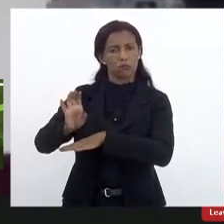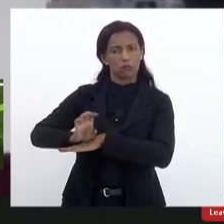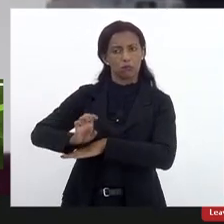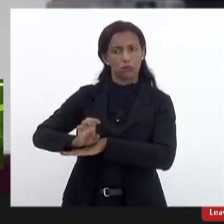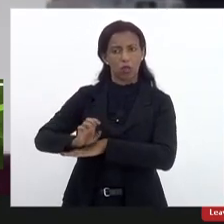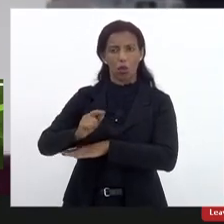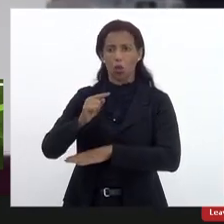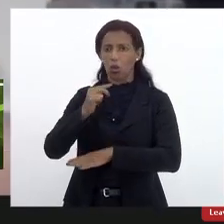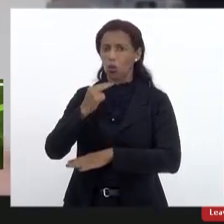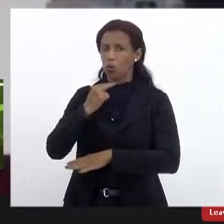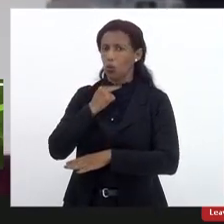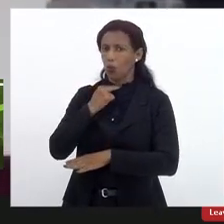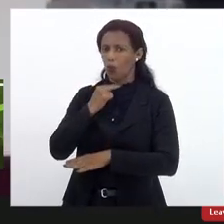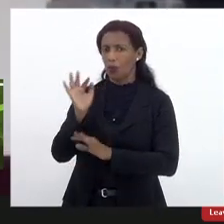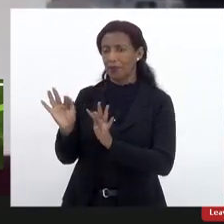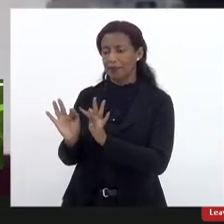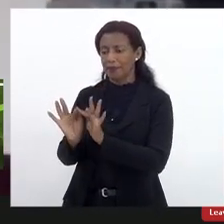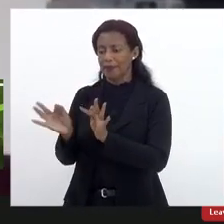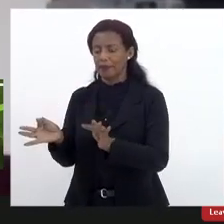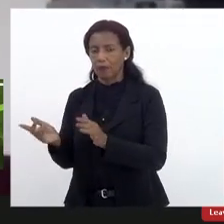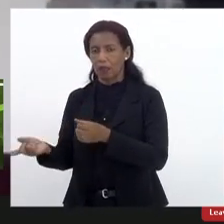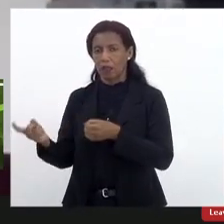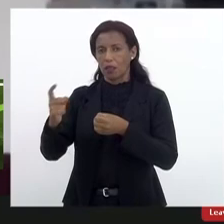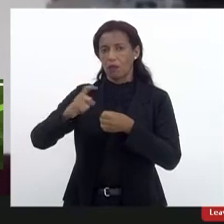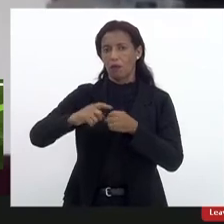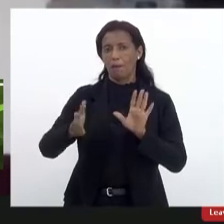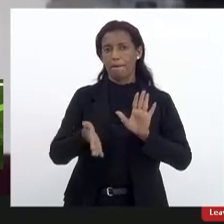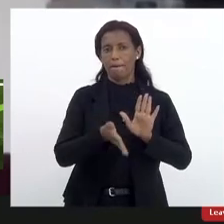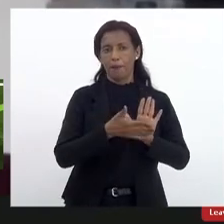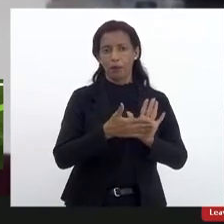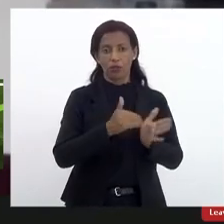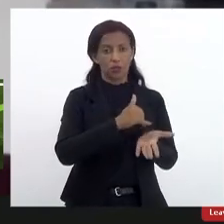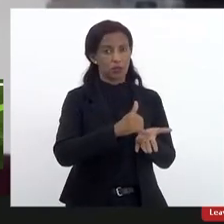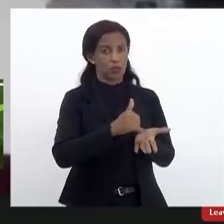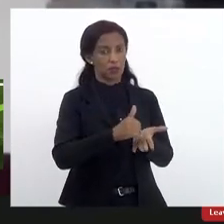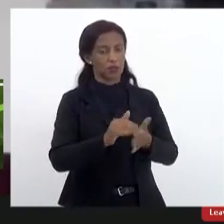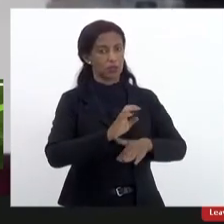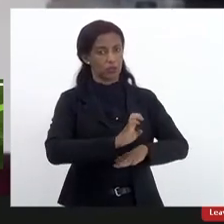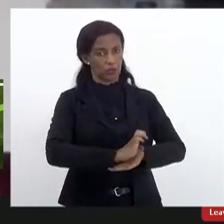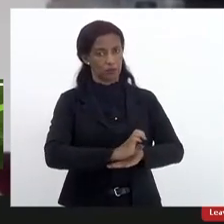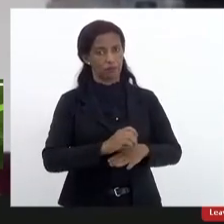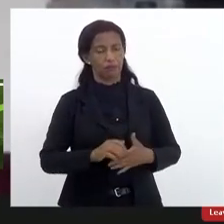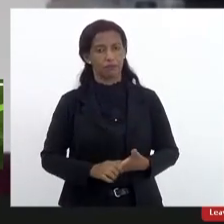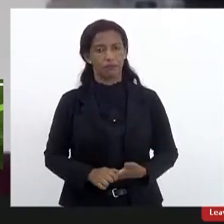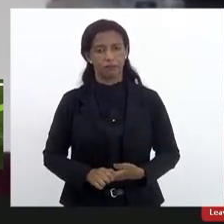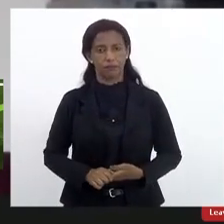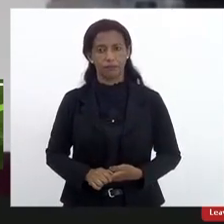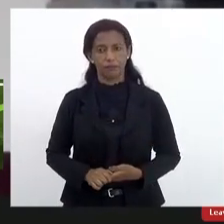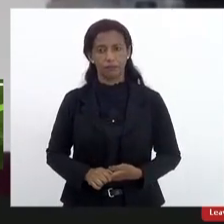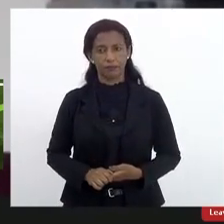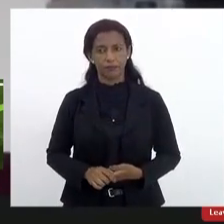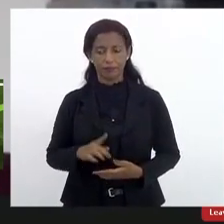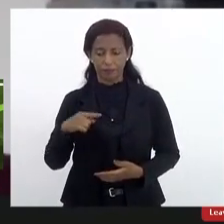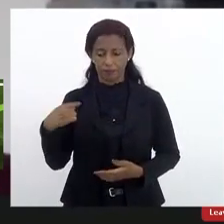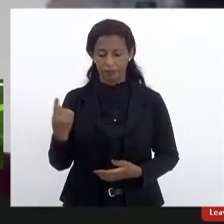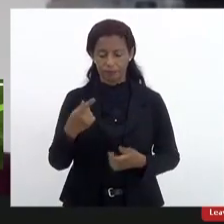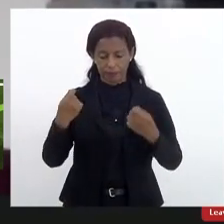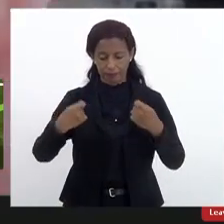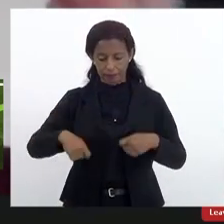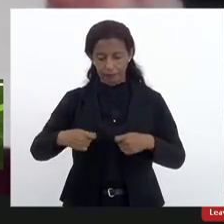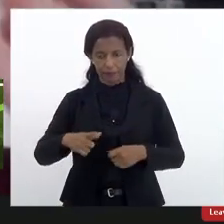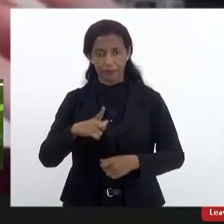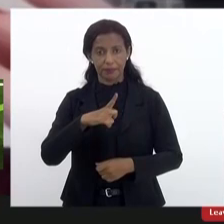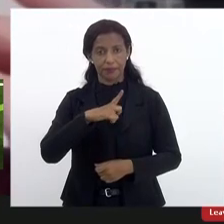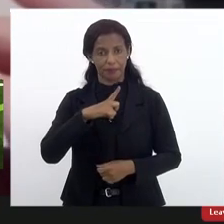poderia simplesmente devolver uma proposta à secretaria de estado a gente precisa ter